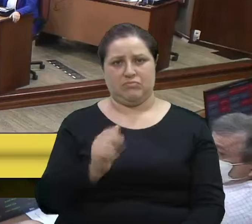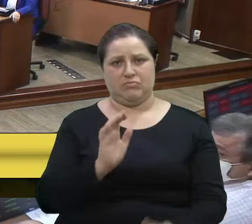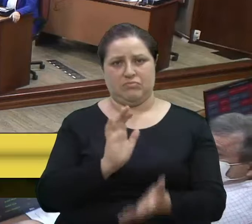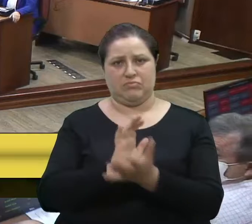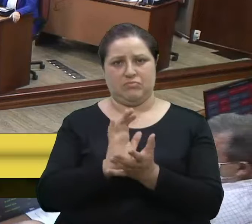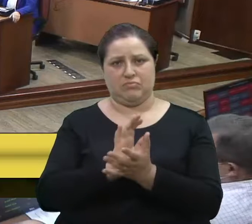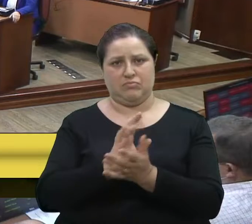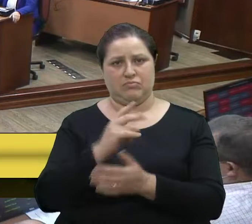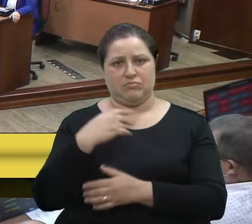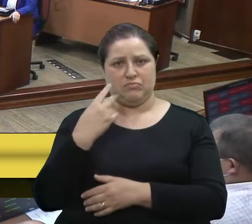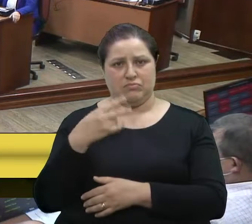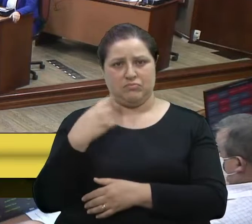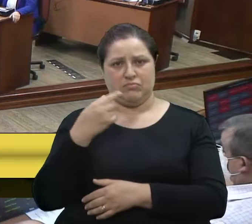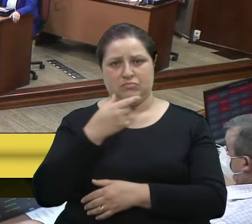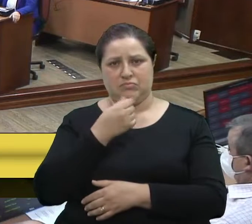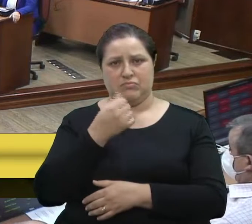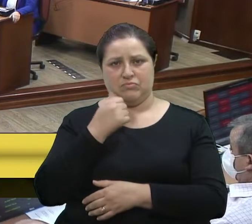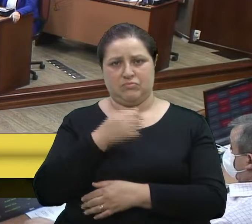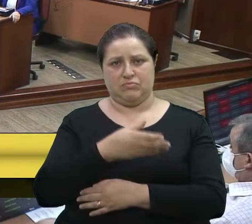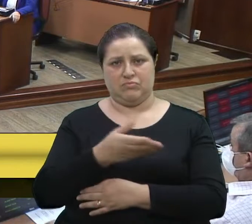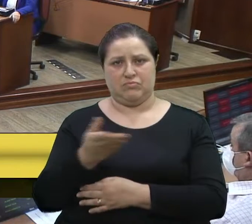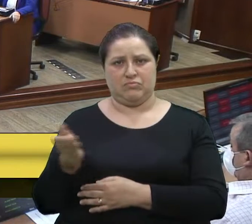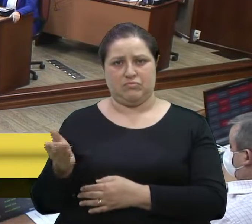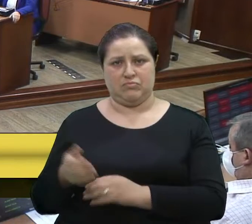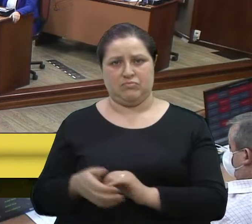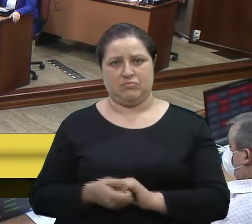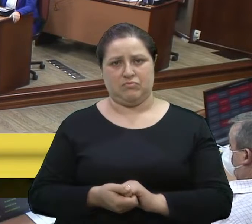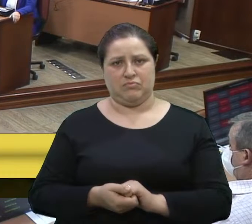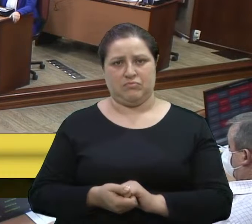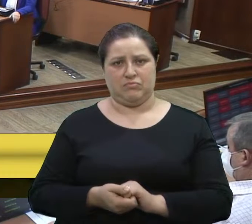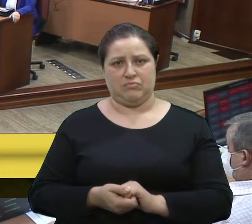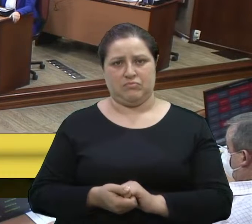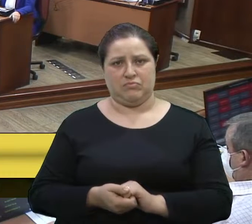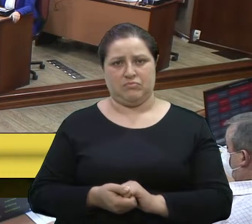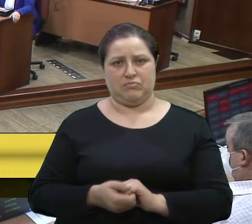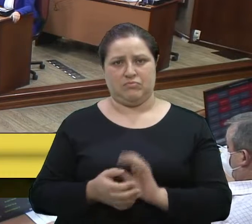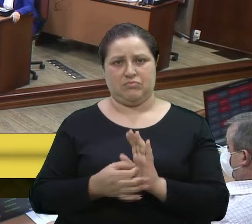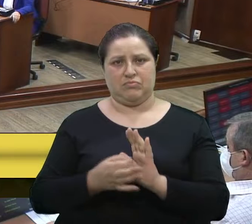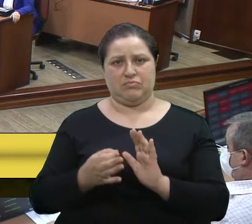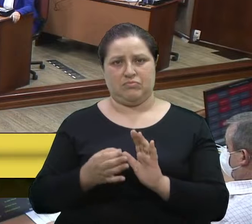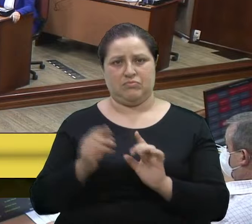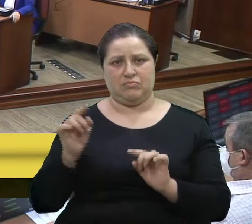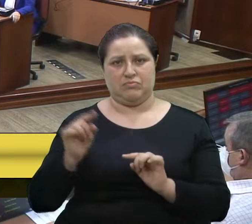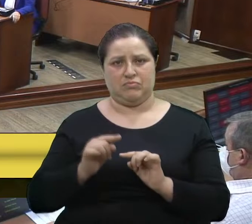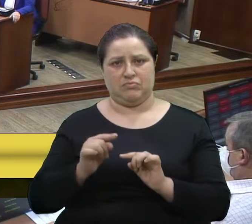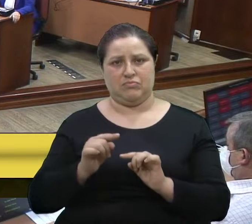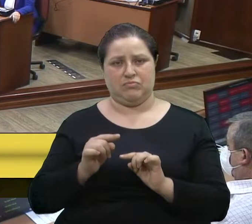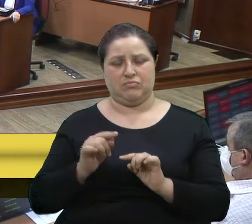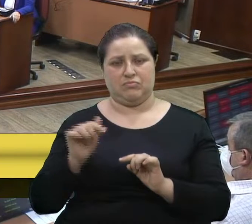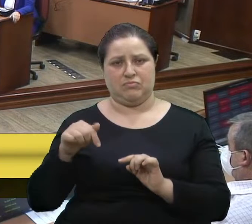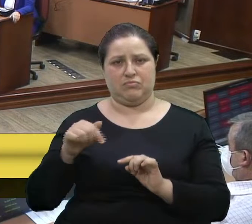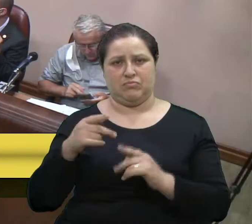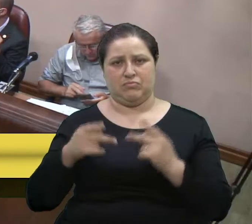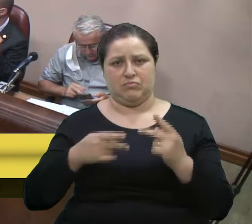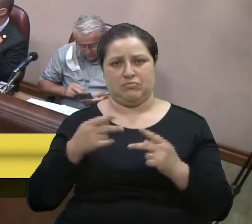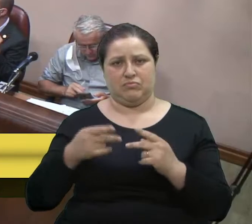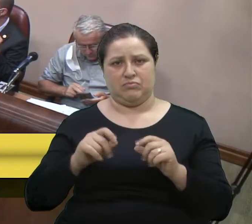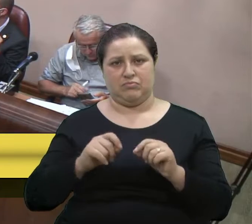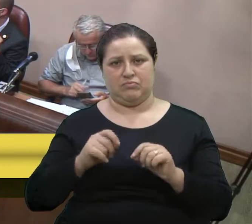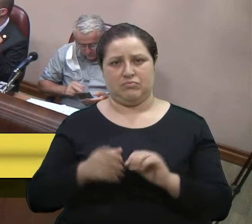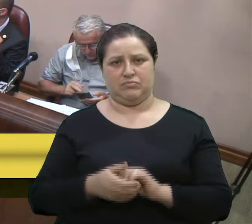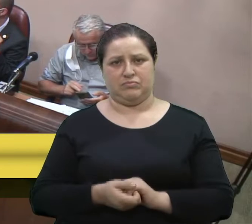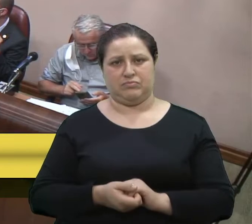Vereadores, vereadoras, um pequeno comentário que eu queria fazer aqui é dizer que